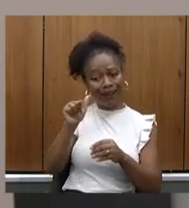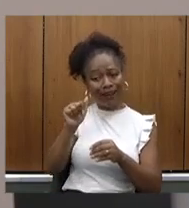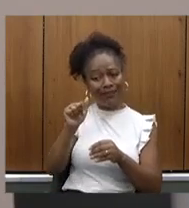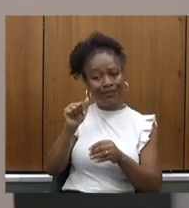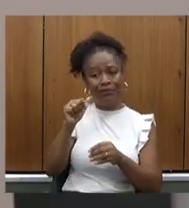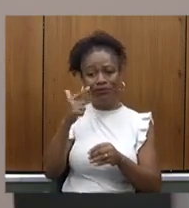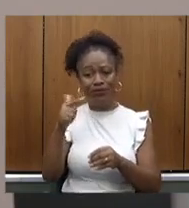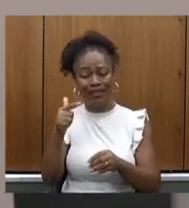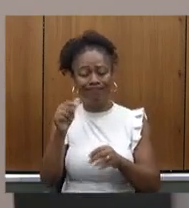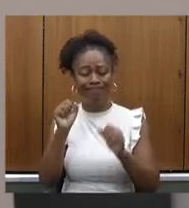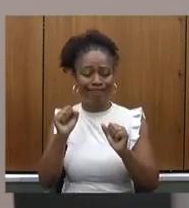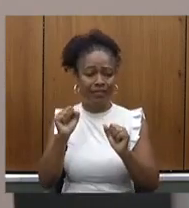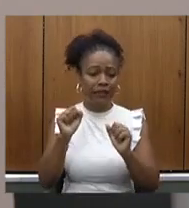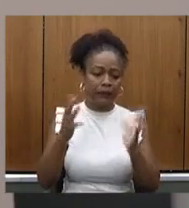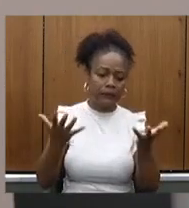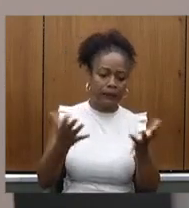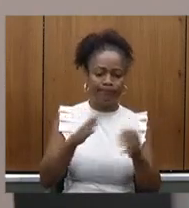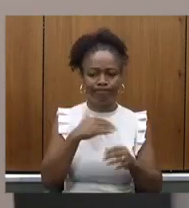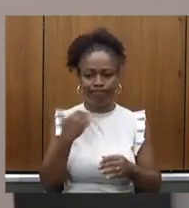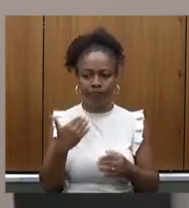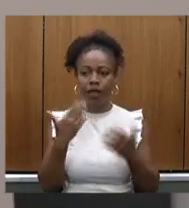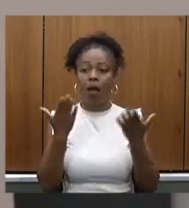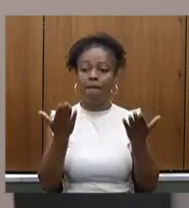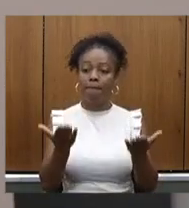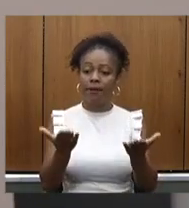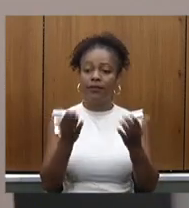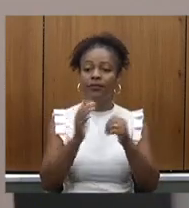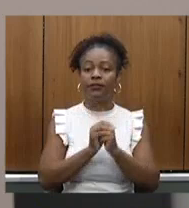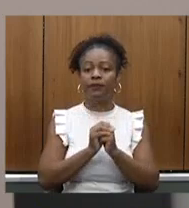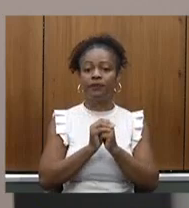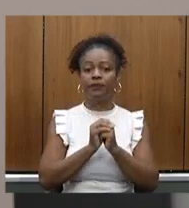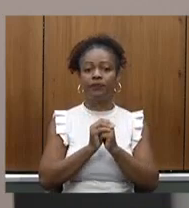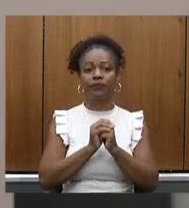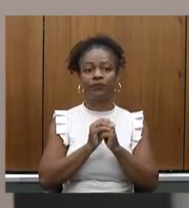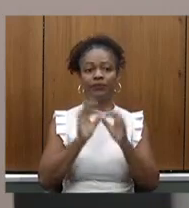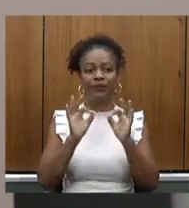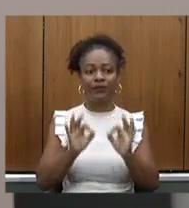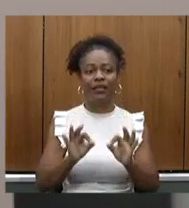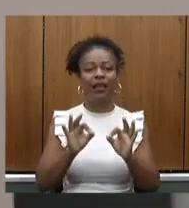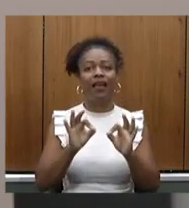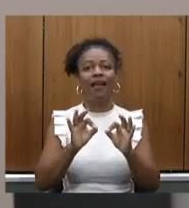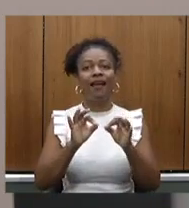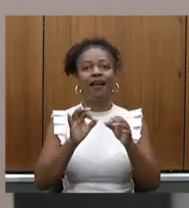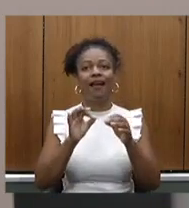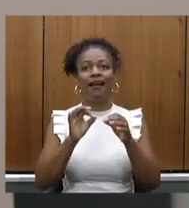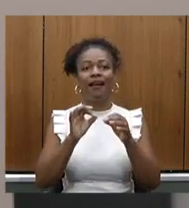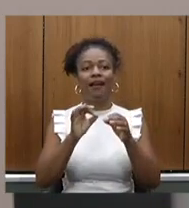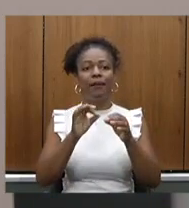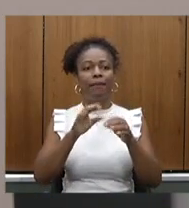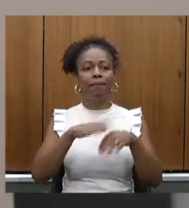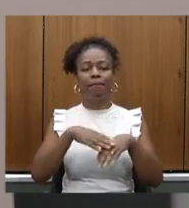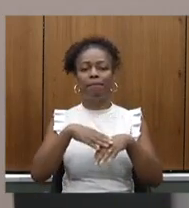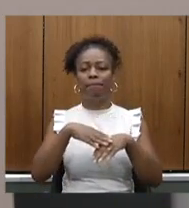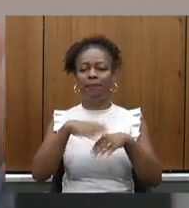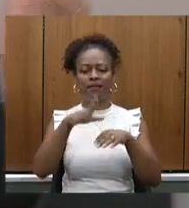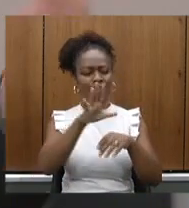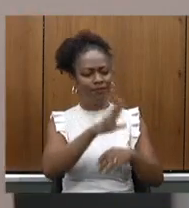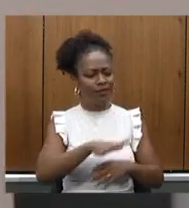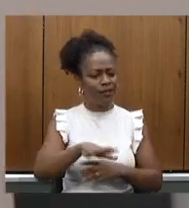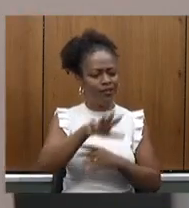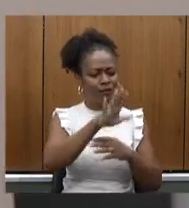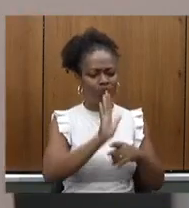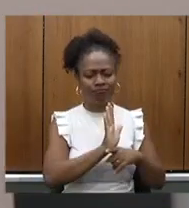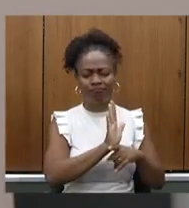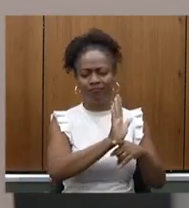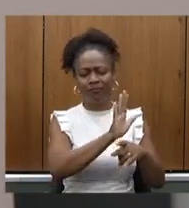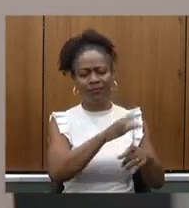queimados em São Sebastião do Paraíso será realmente uma grande conquista para São Sebastião para a região toda e para o próprio estado e nós